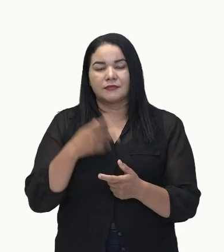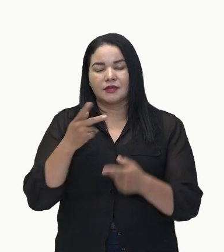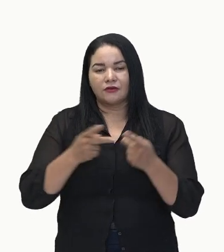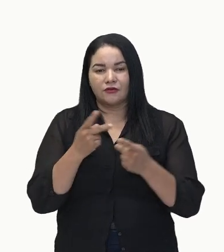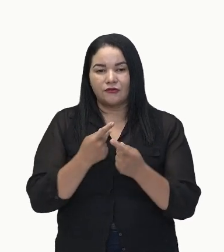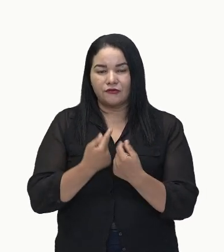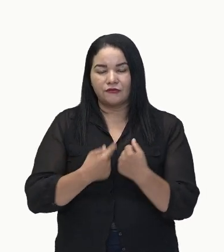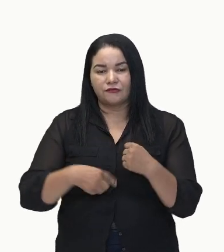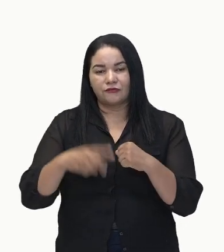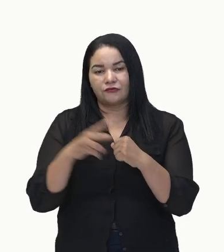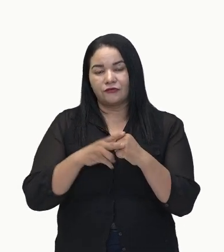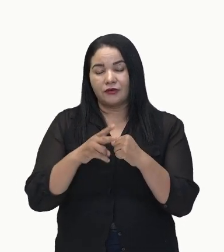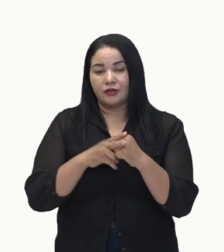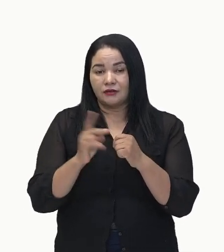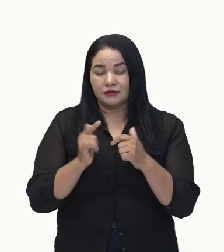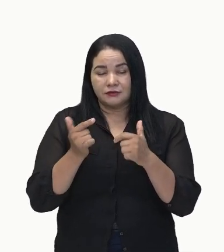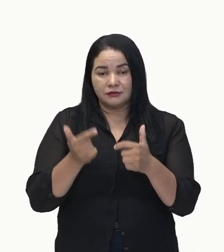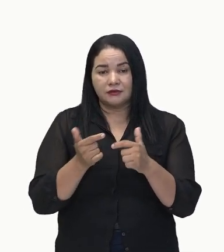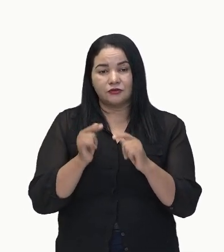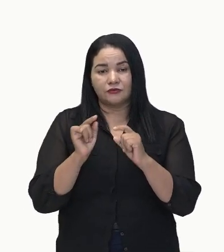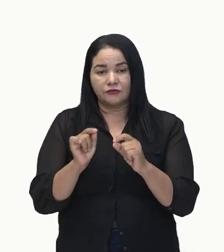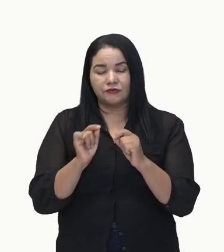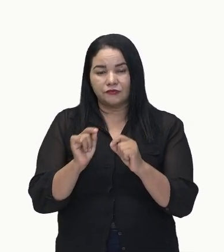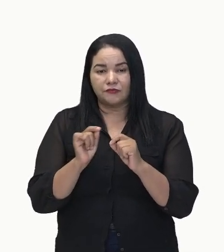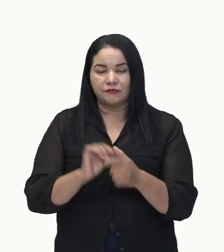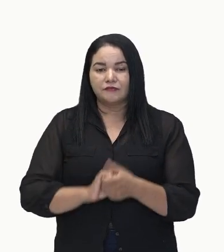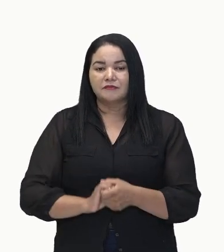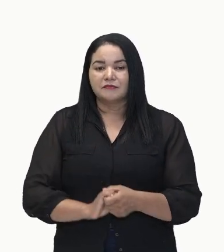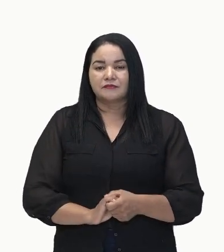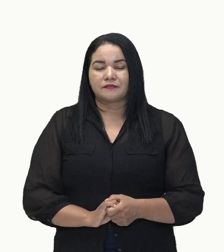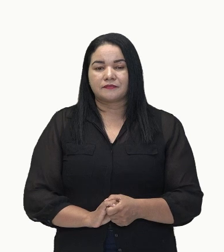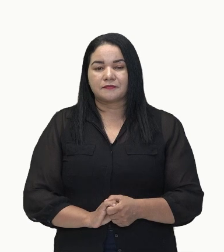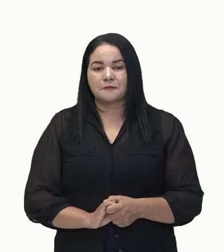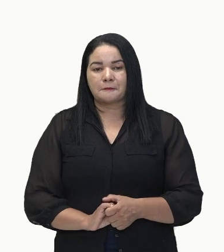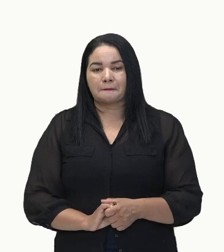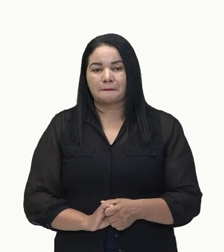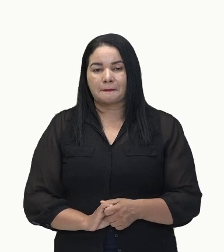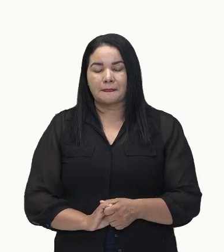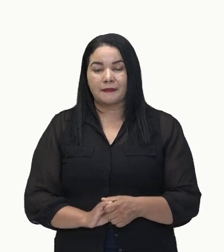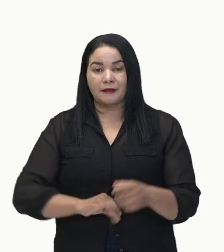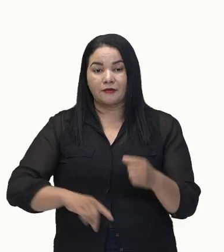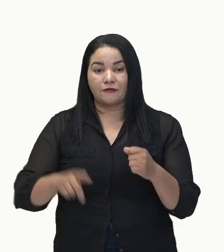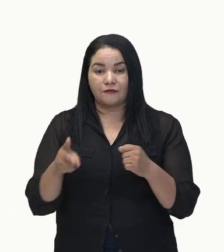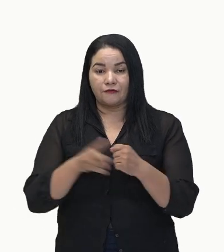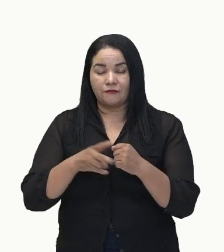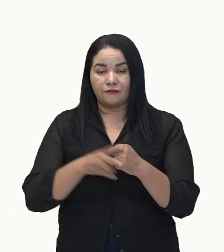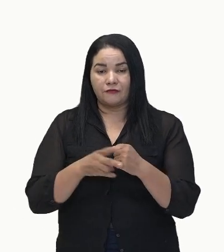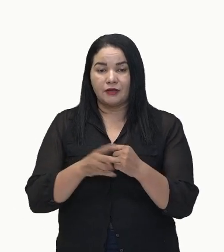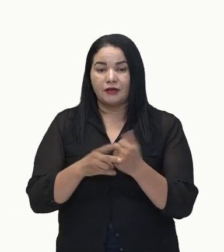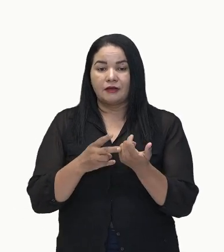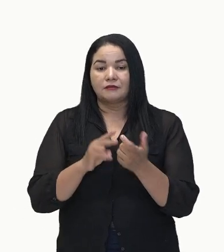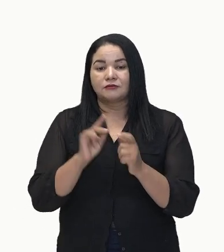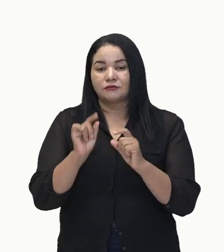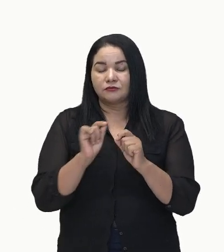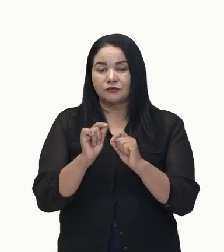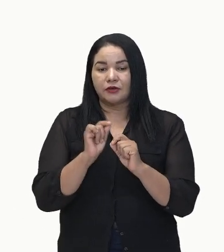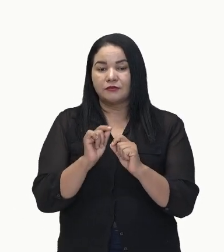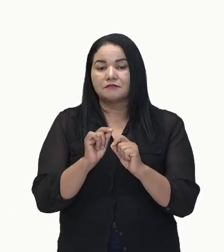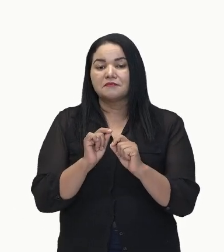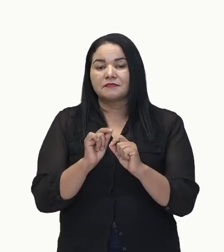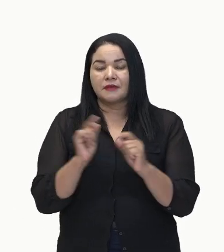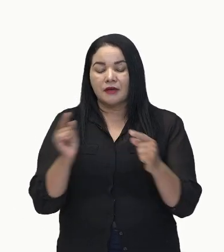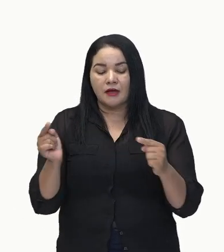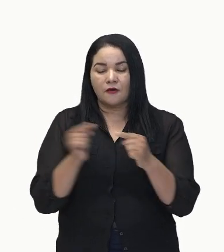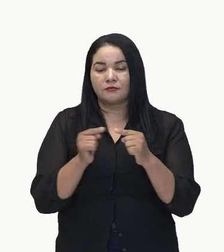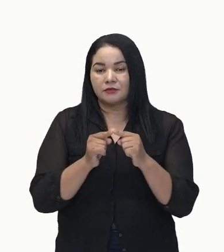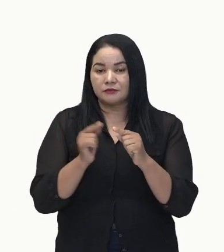de ação. Verbos de ação. São os verbos significativos. Que são os